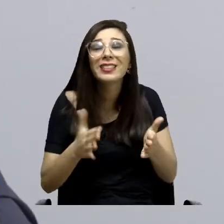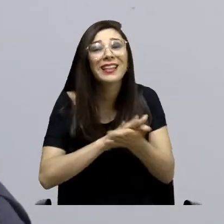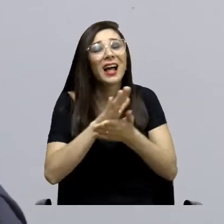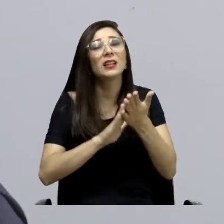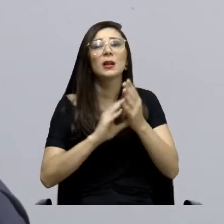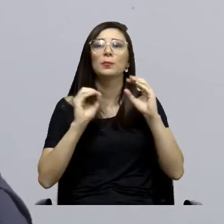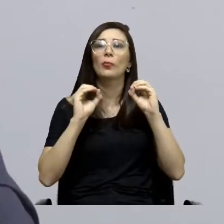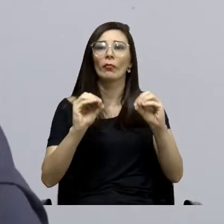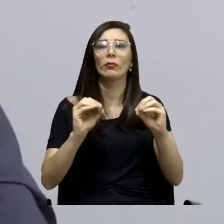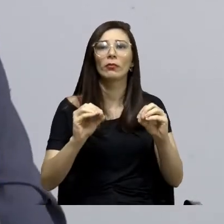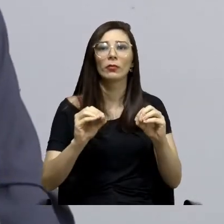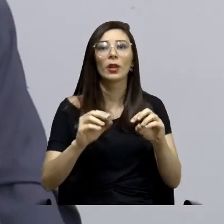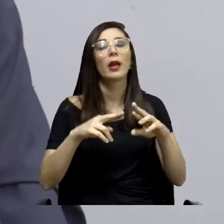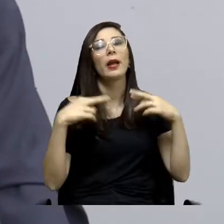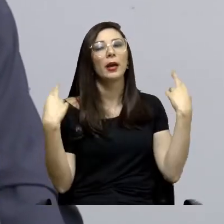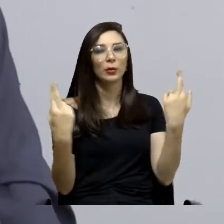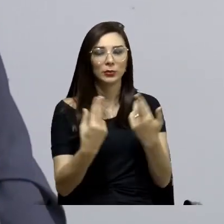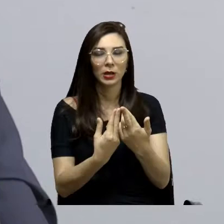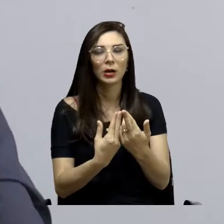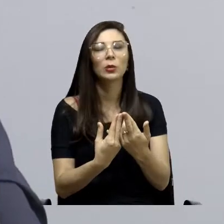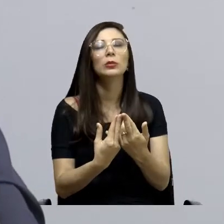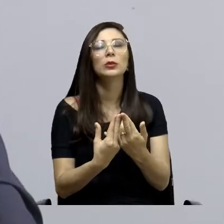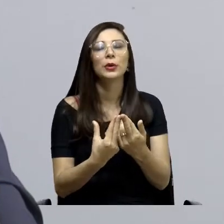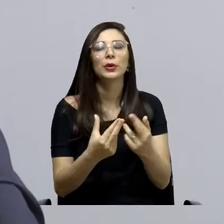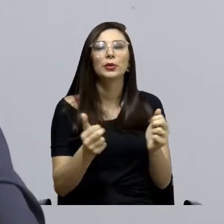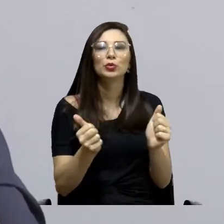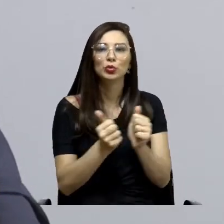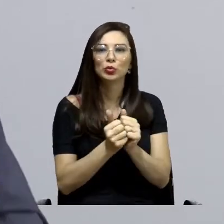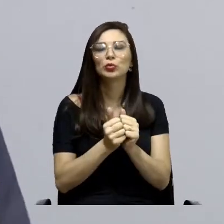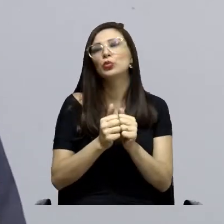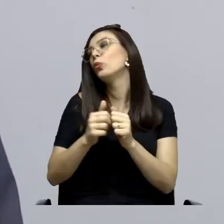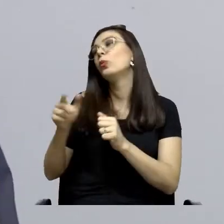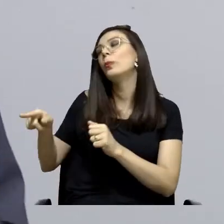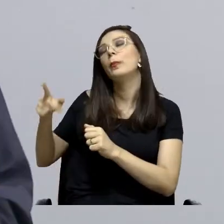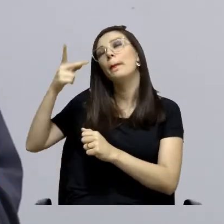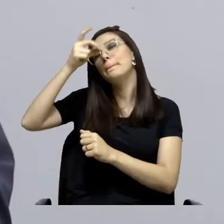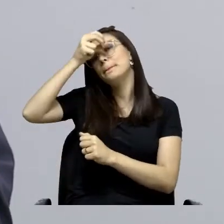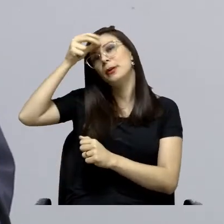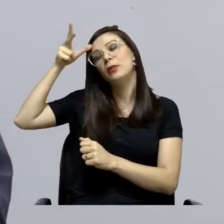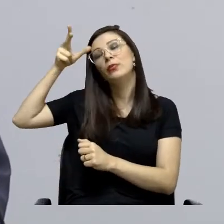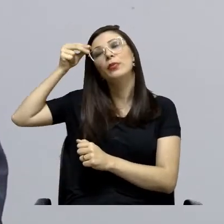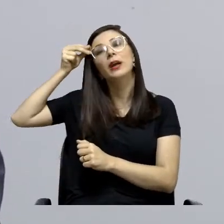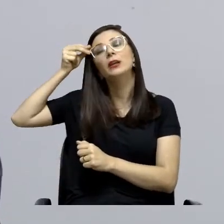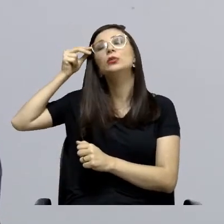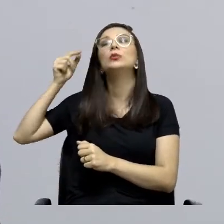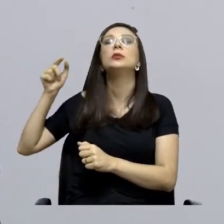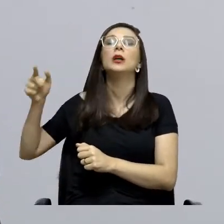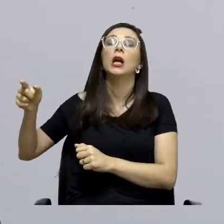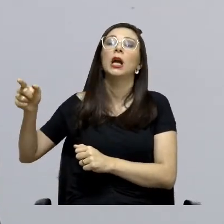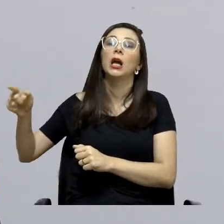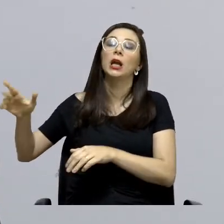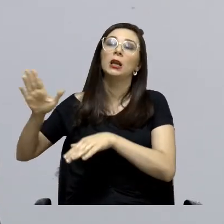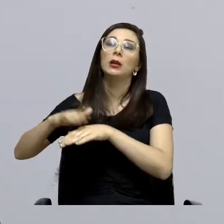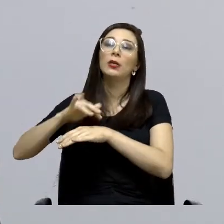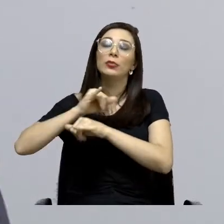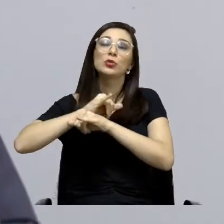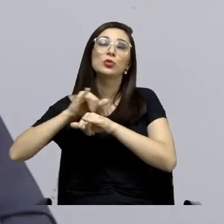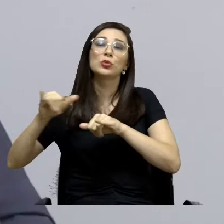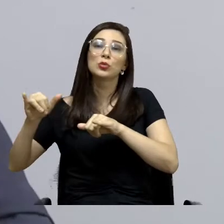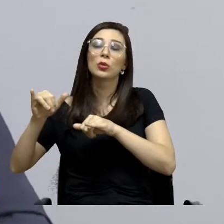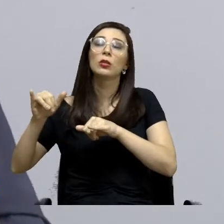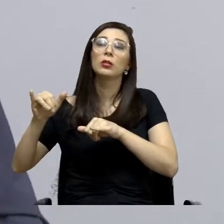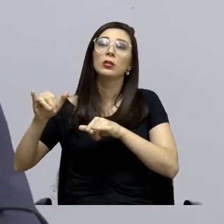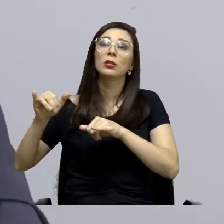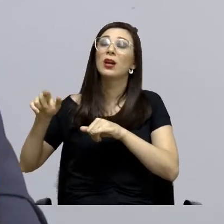que tivemos lá com o prefeito, foi falado que ele está